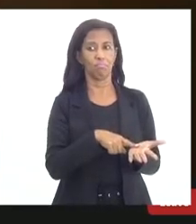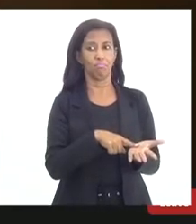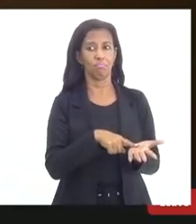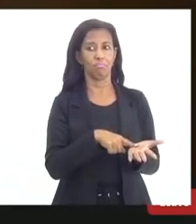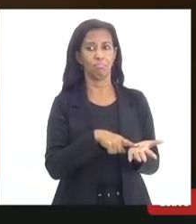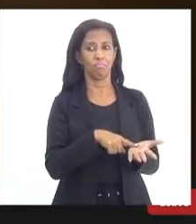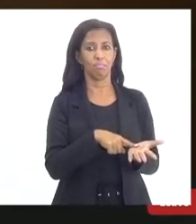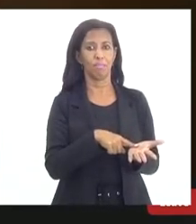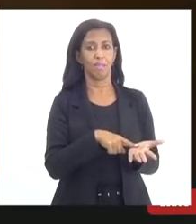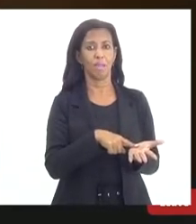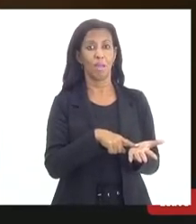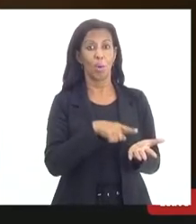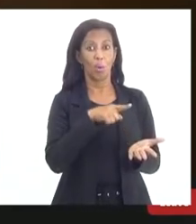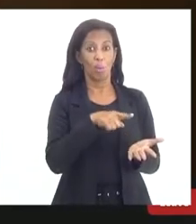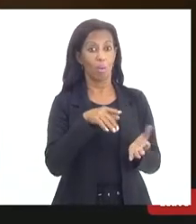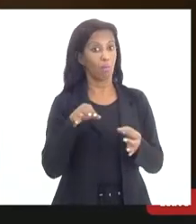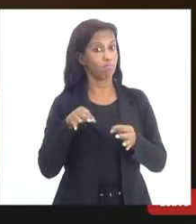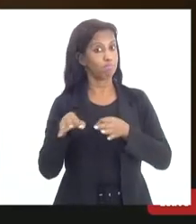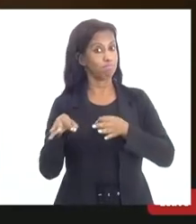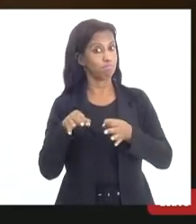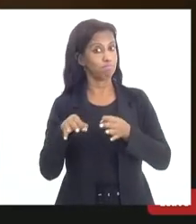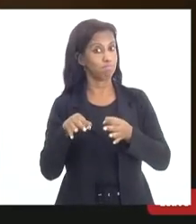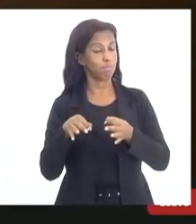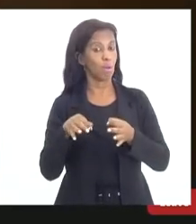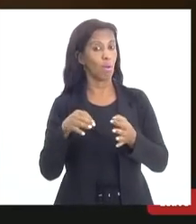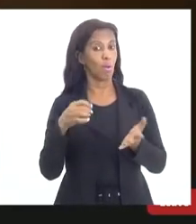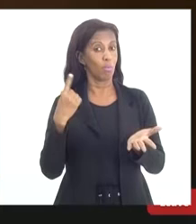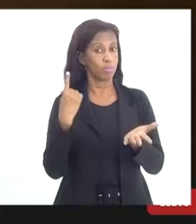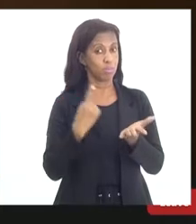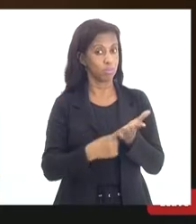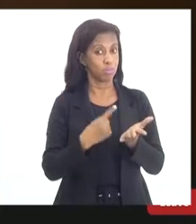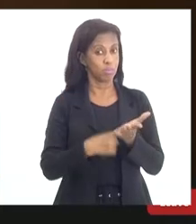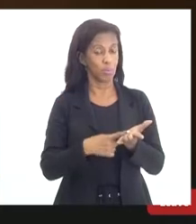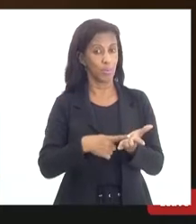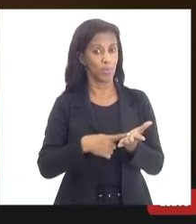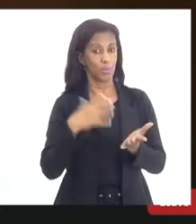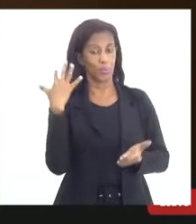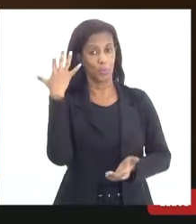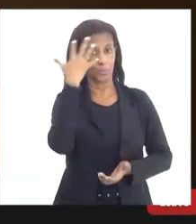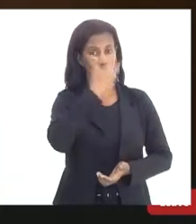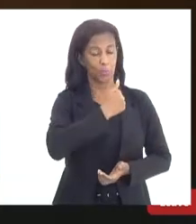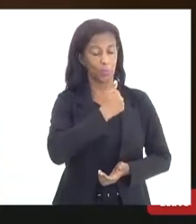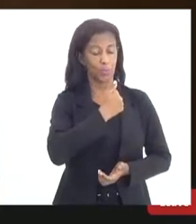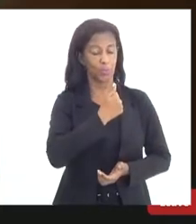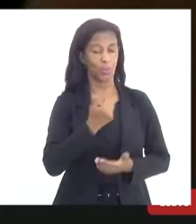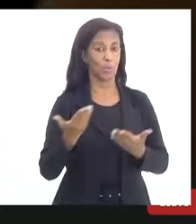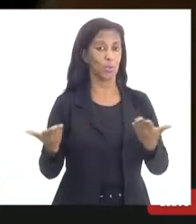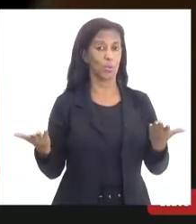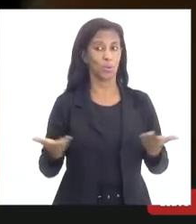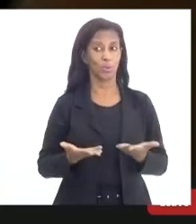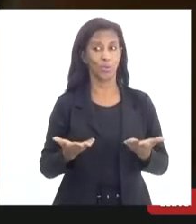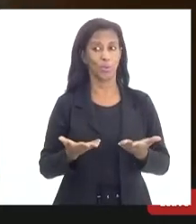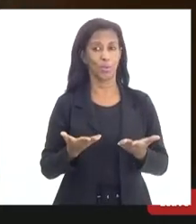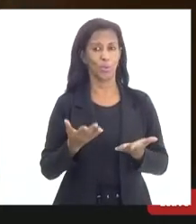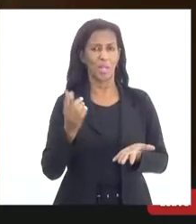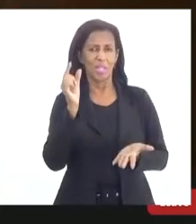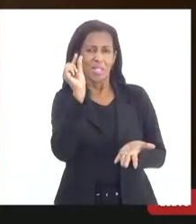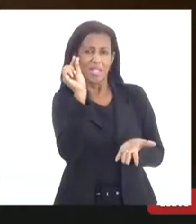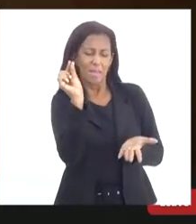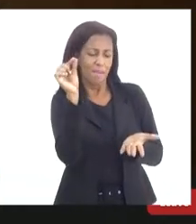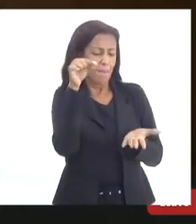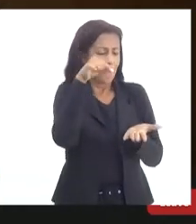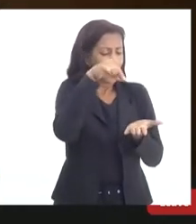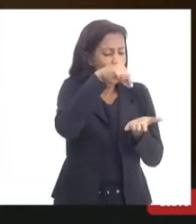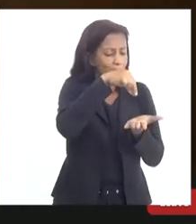missão muito bonita e hoje deixo a semente com